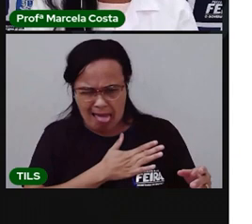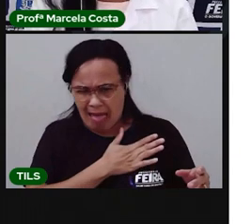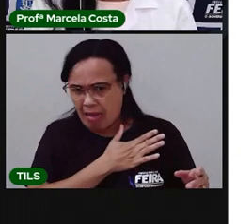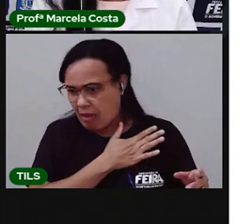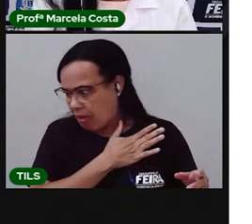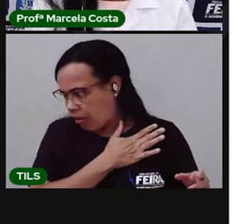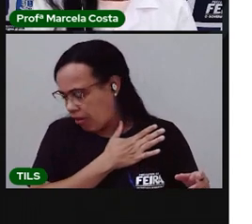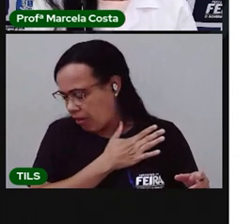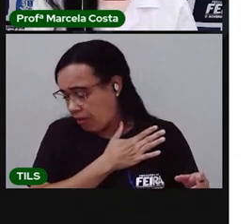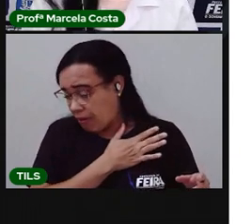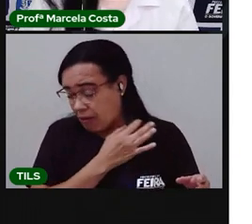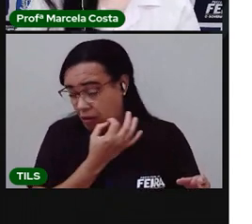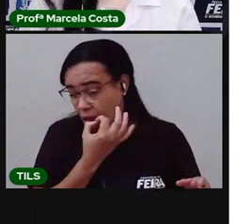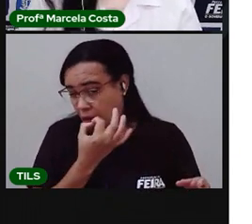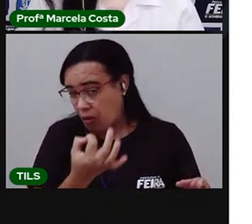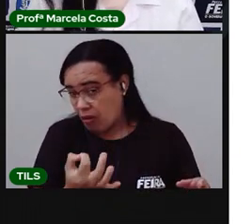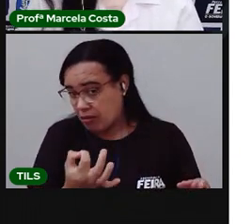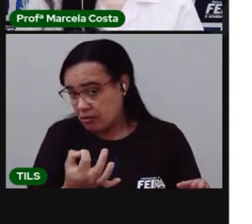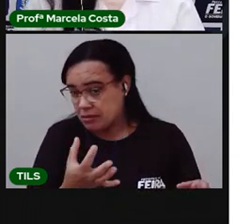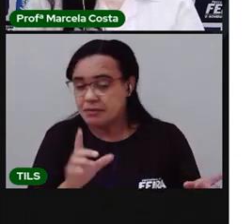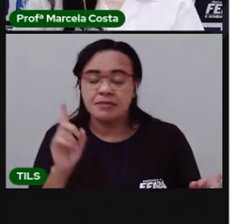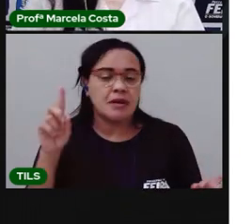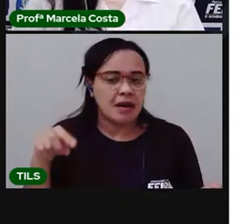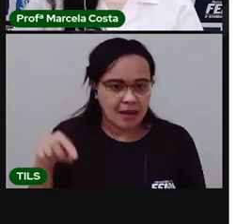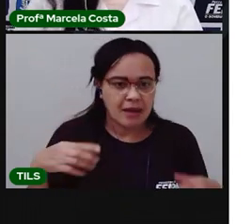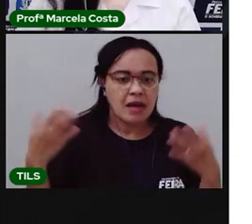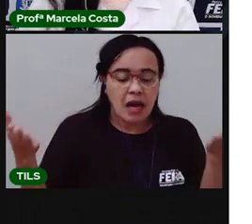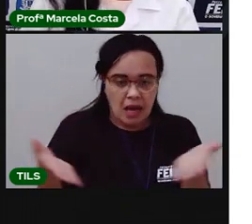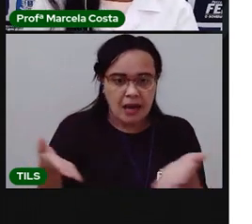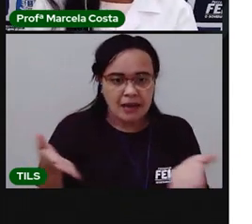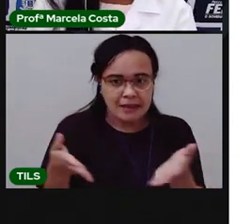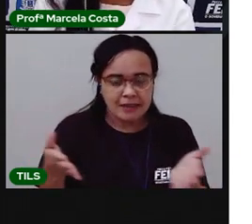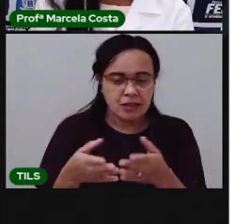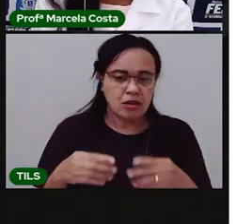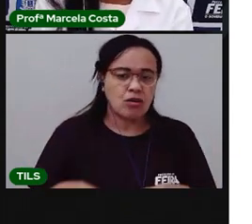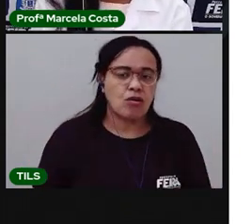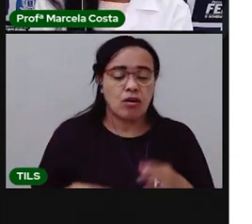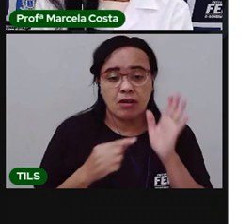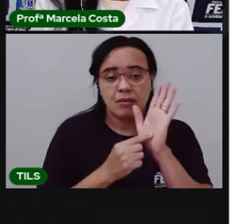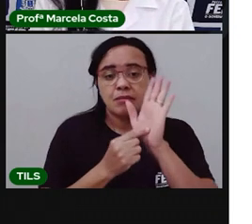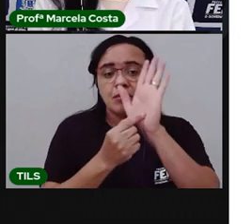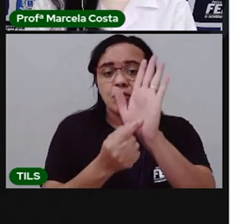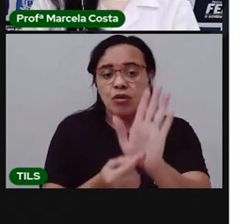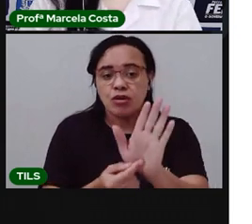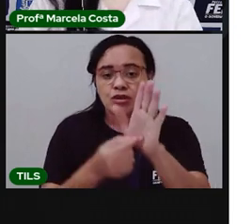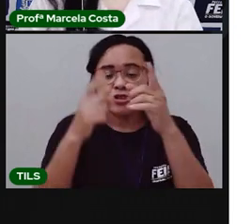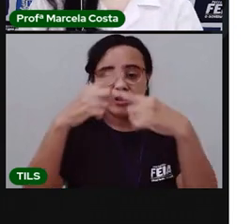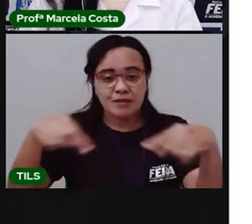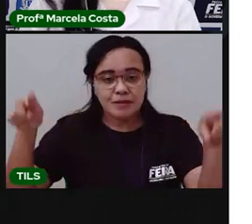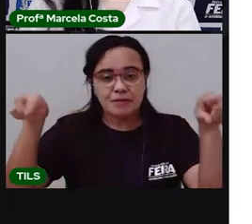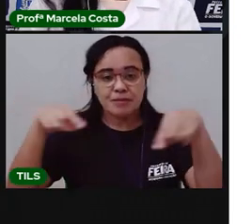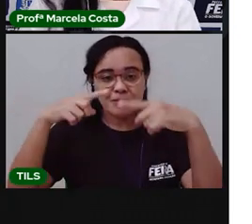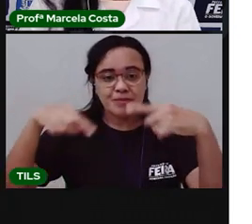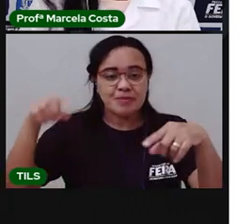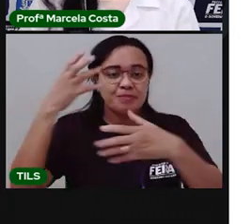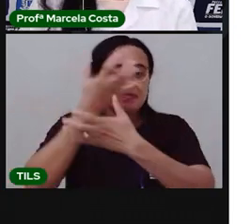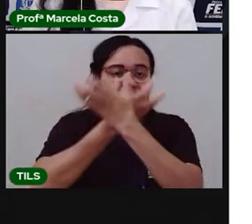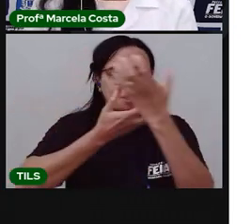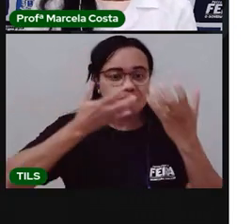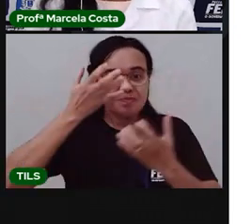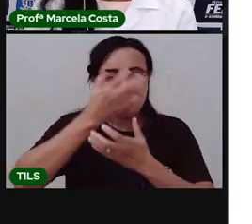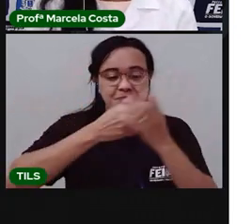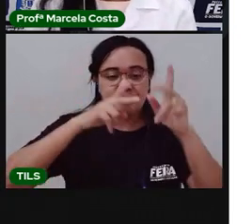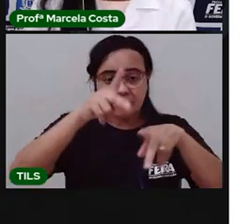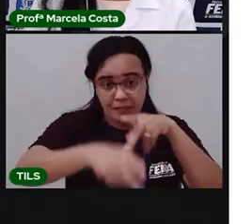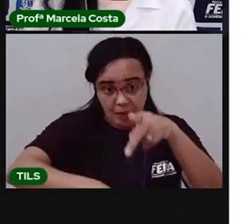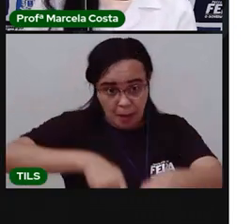para demonstrar. Agora, eu vou mostrar para vocês uma cantiga, uma cantiga popular que